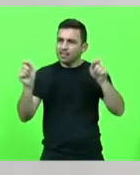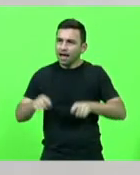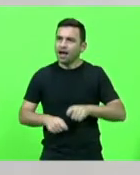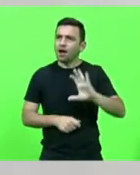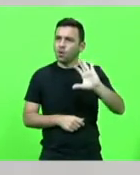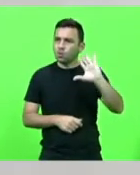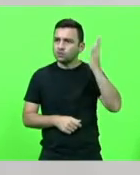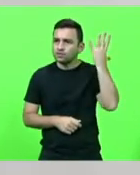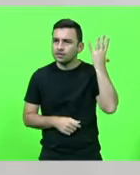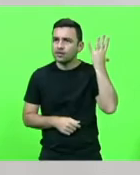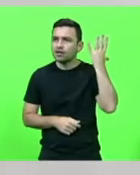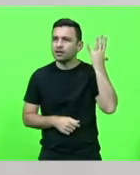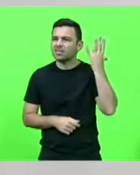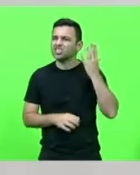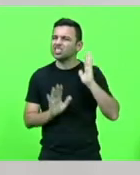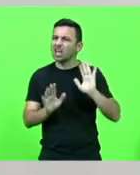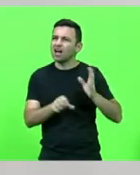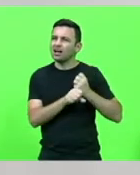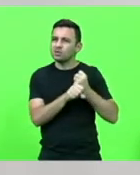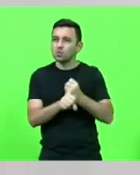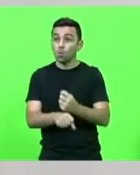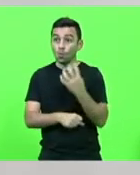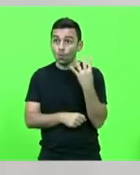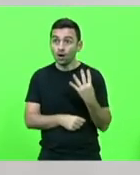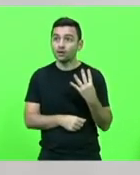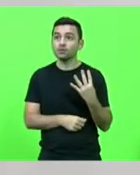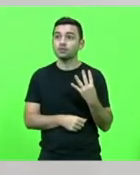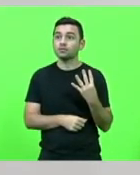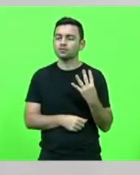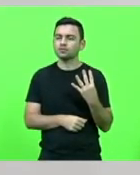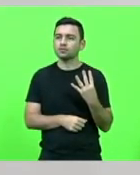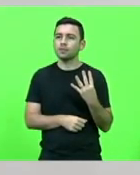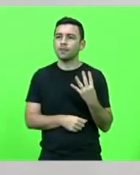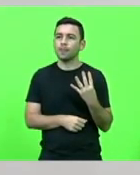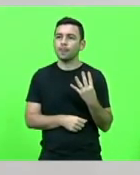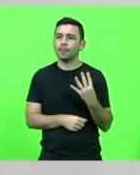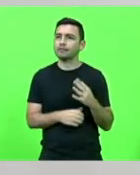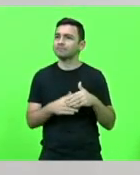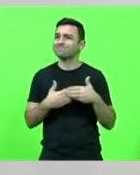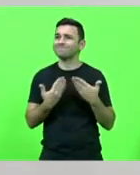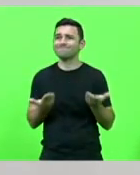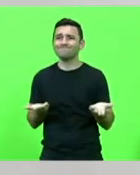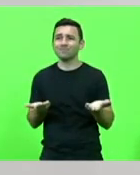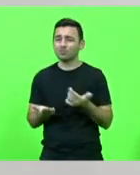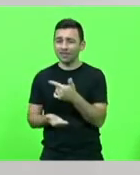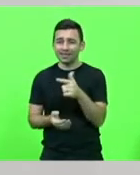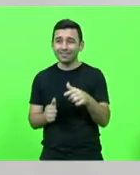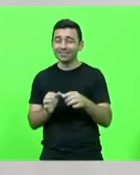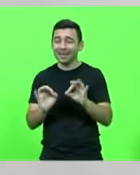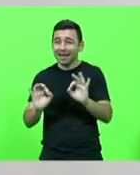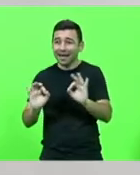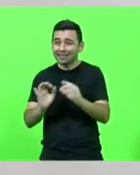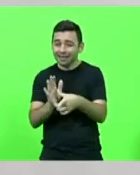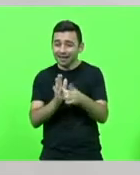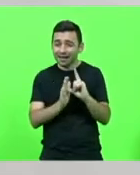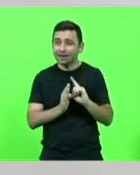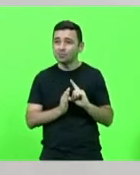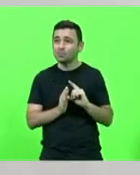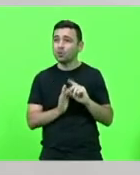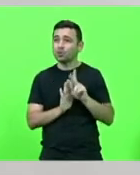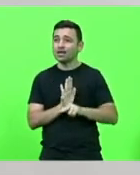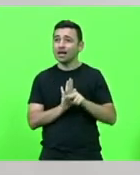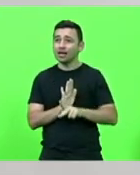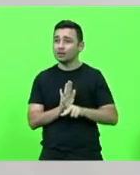passou-se praticamente quatro anos e sequer avançou nem num pré-projeto para se fazer da continuidade